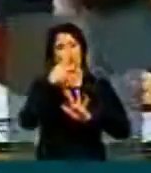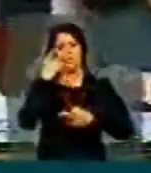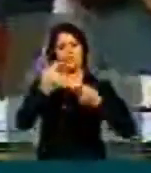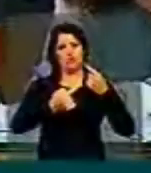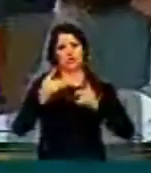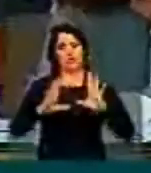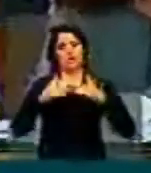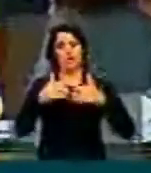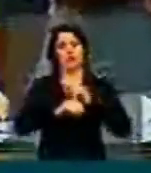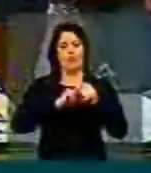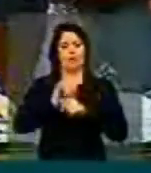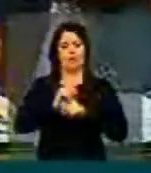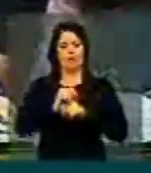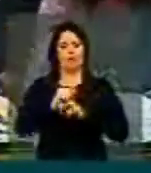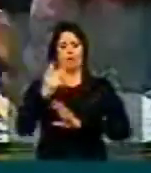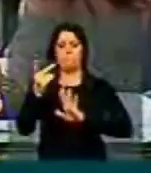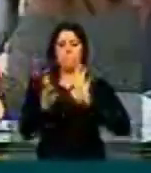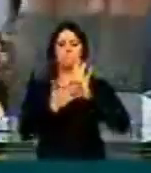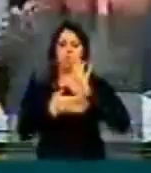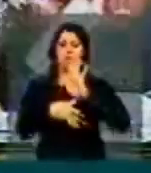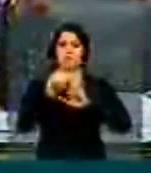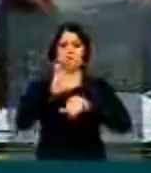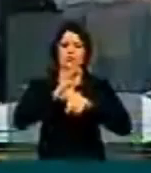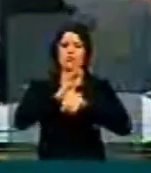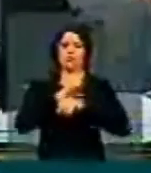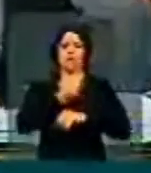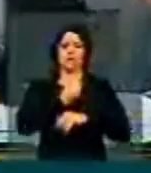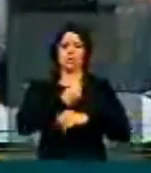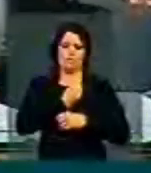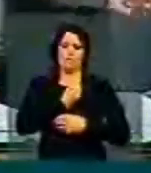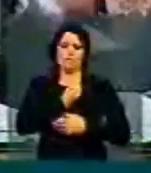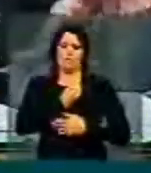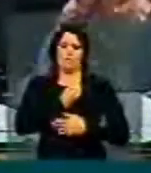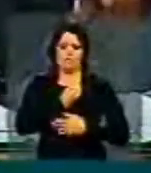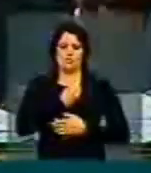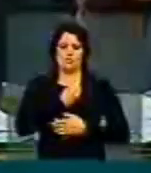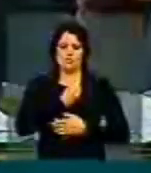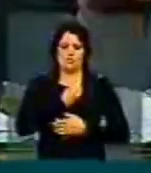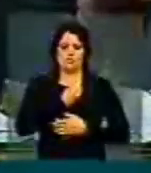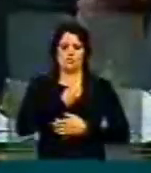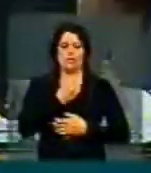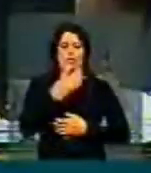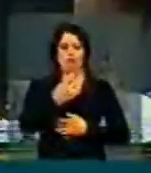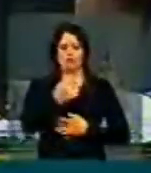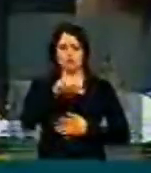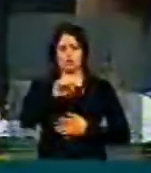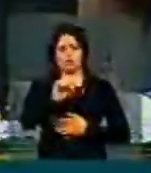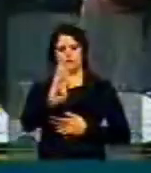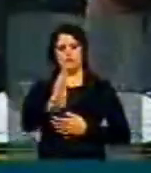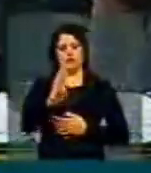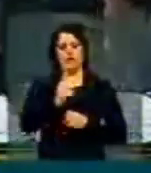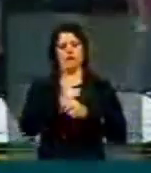da proposta de emenda à Constituição número 478B de 2010.